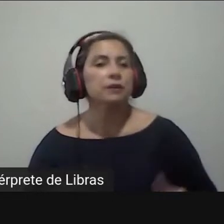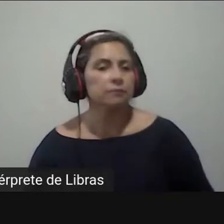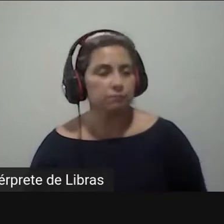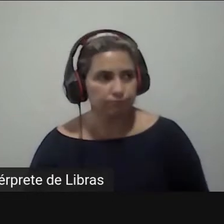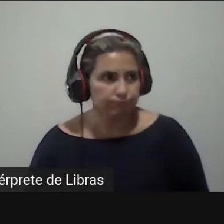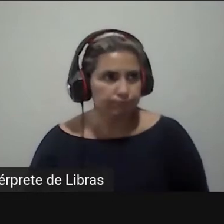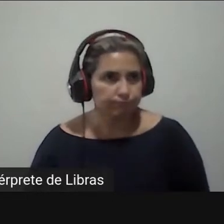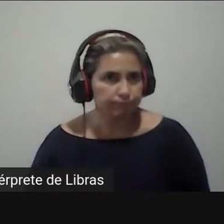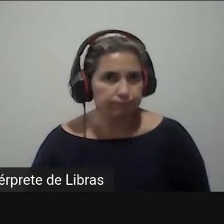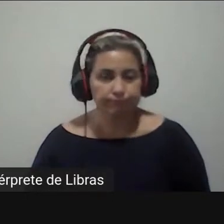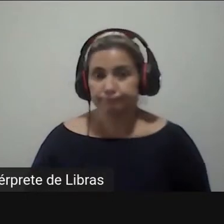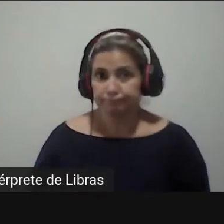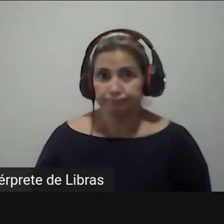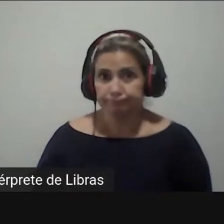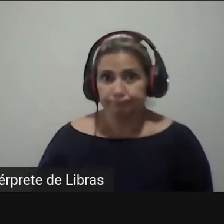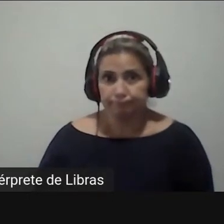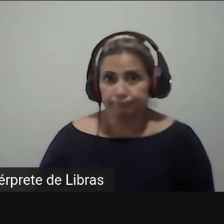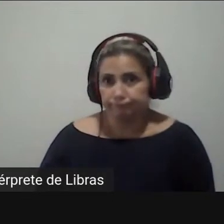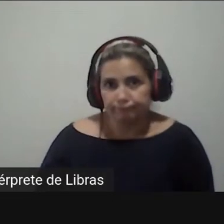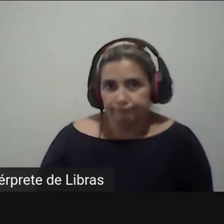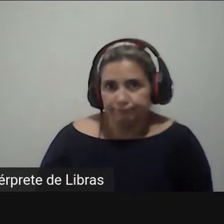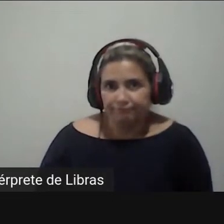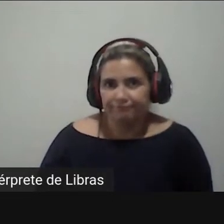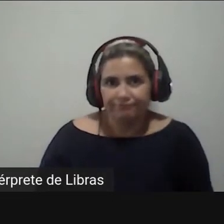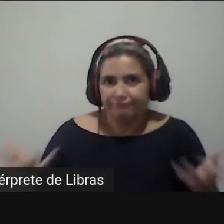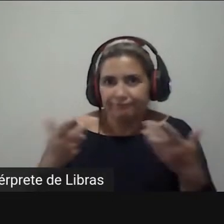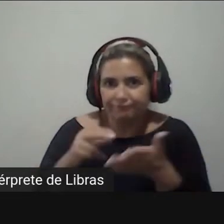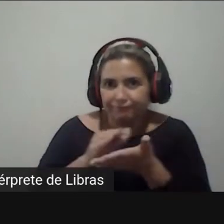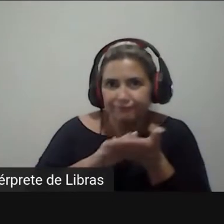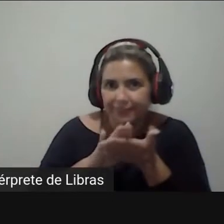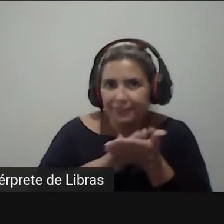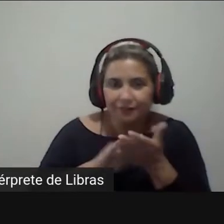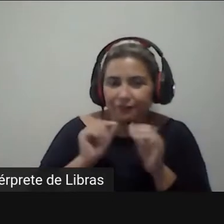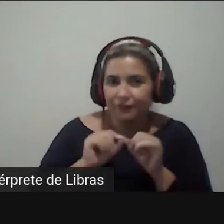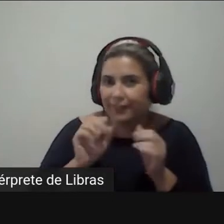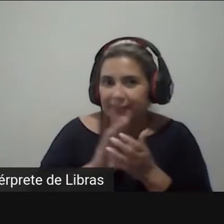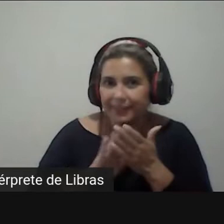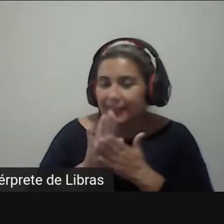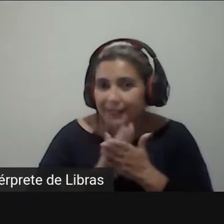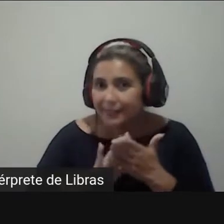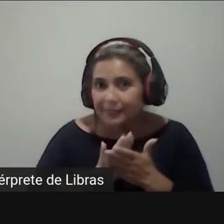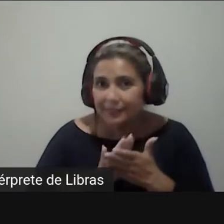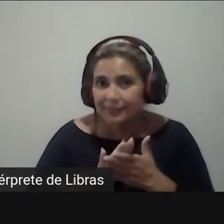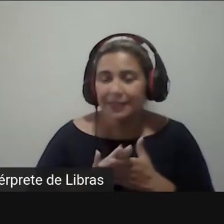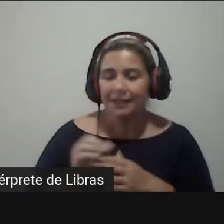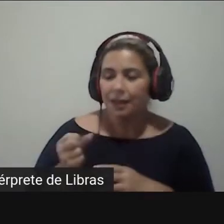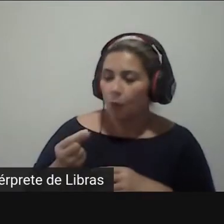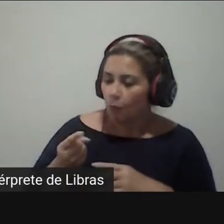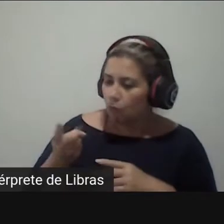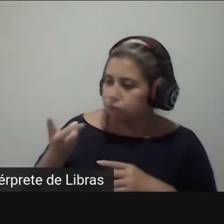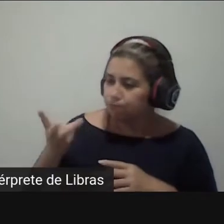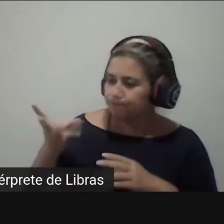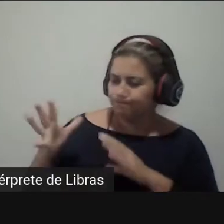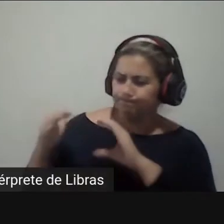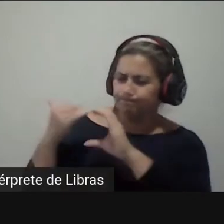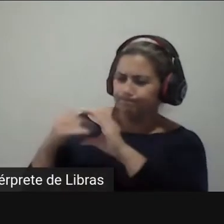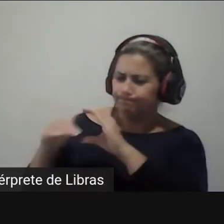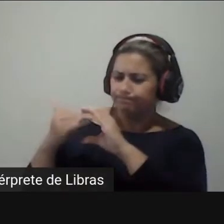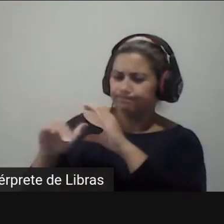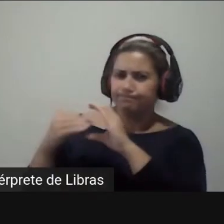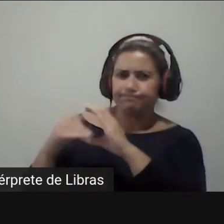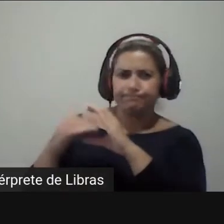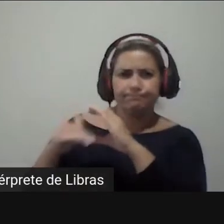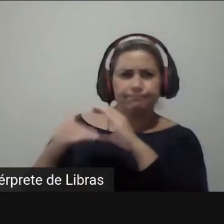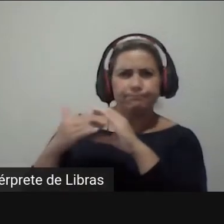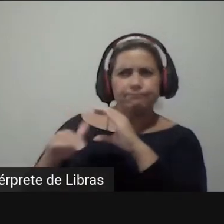muito claro nada absolutamente nada então nós temos uma quantidade absurda de demandas